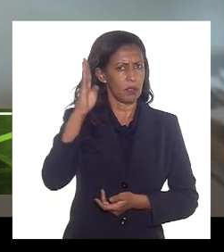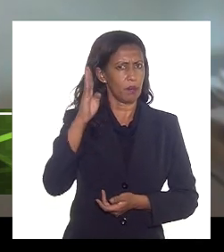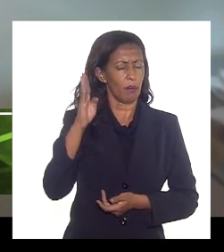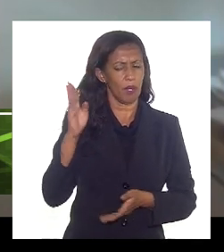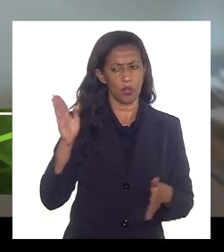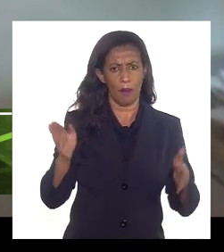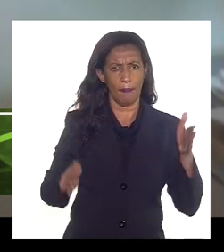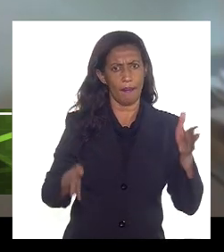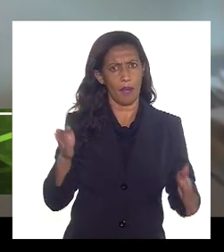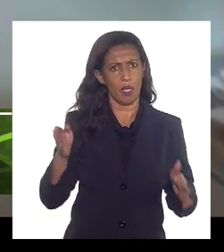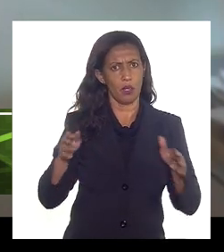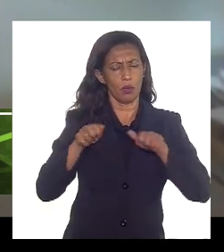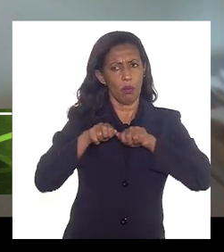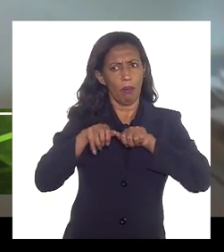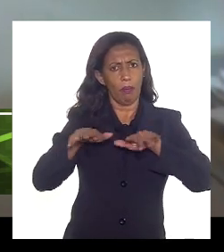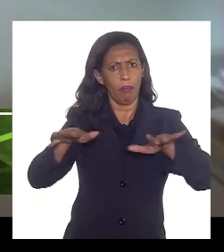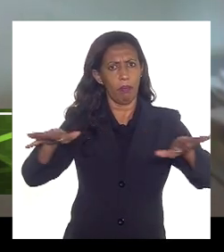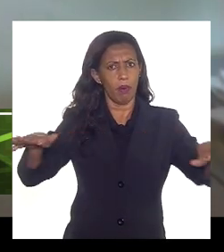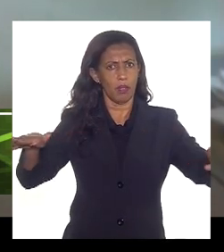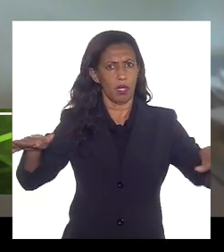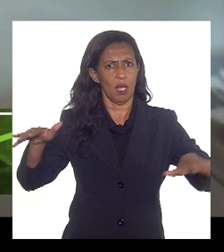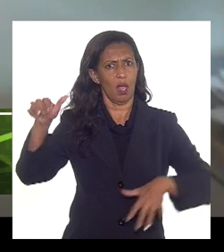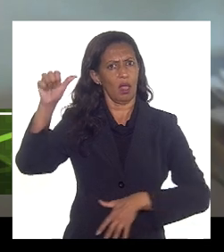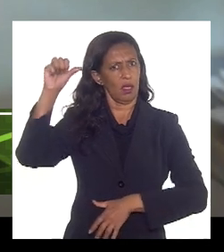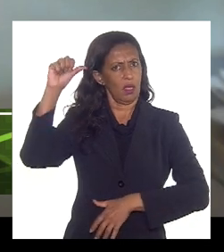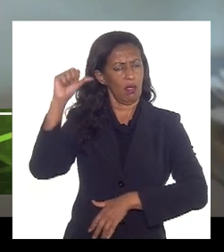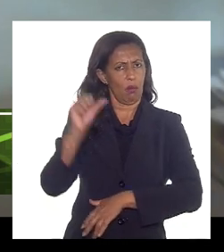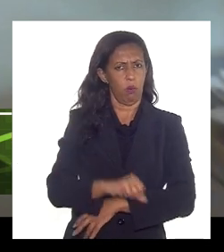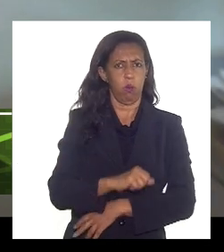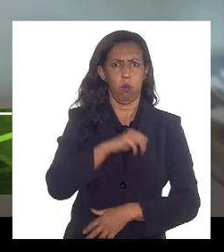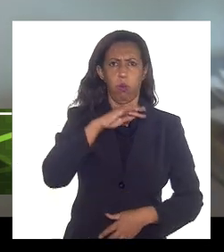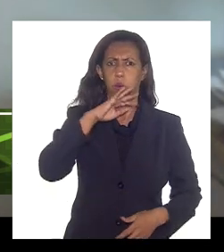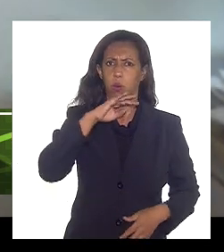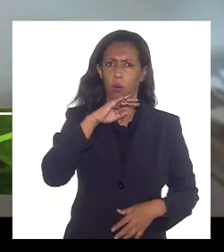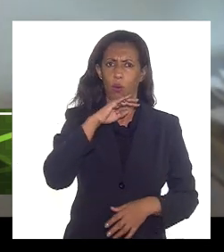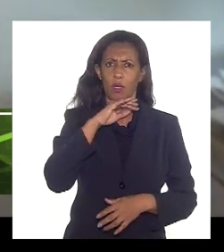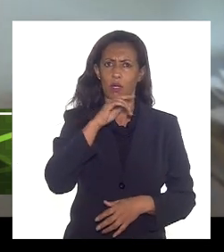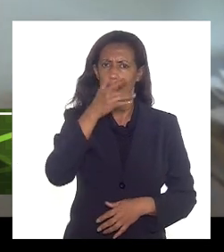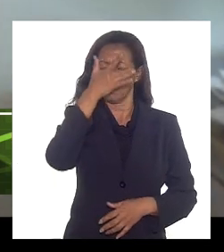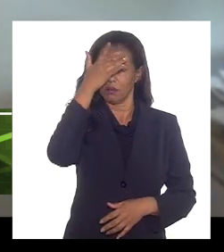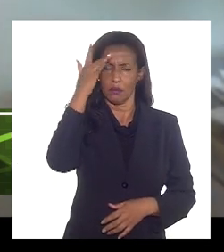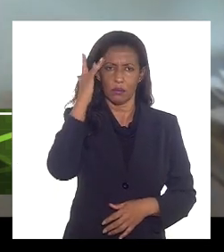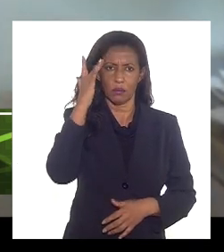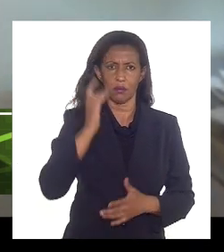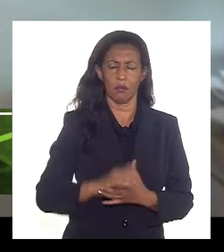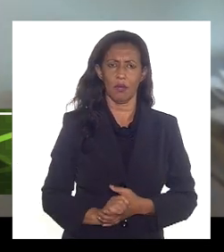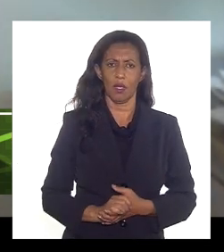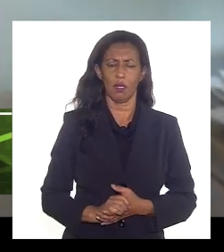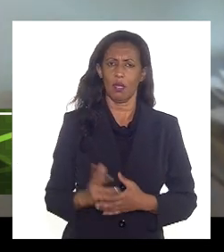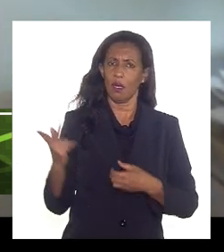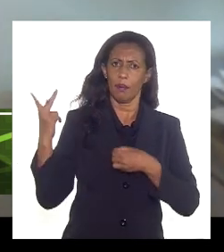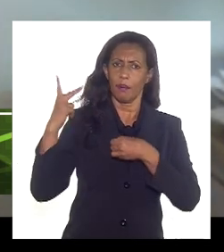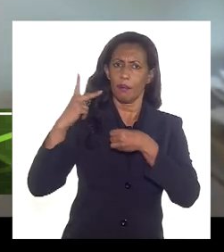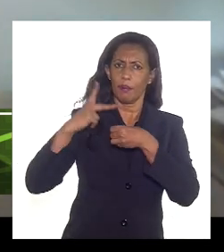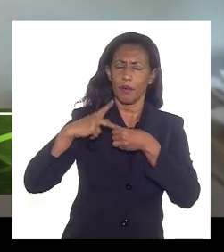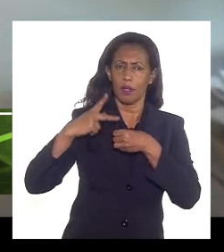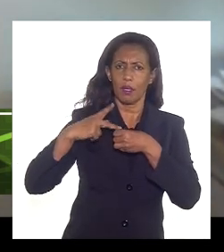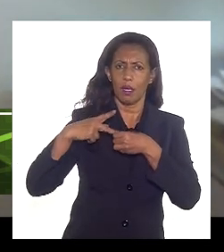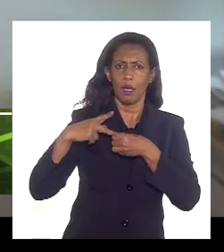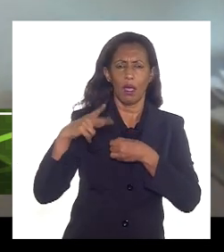antepandemia muito negativo para o cidadão e a Petrobras é a